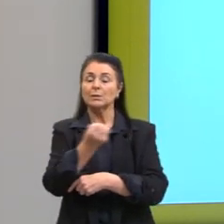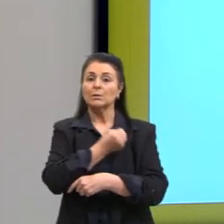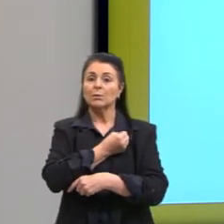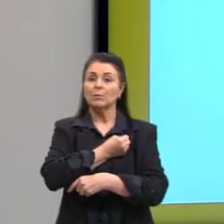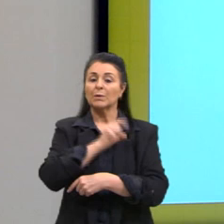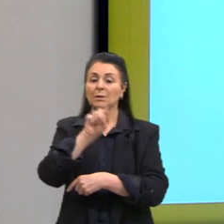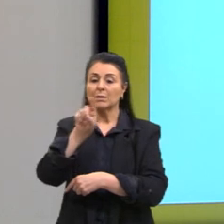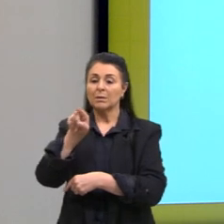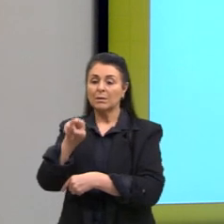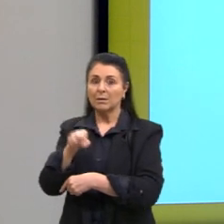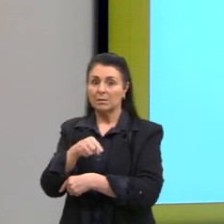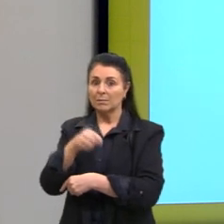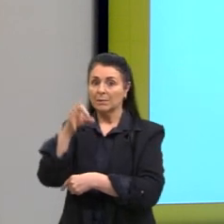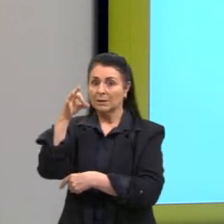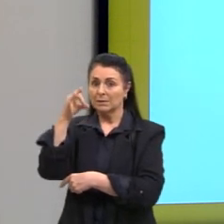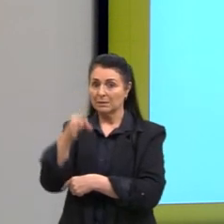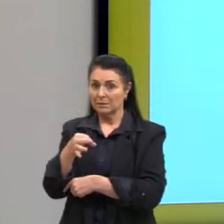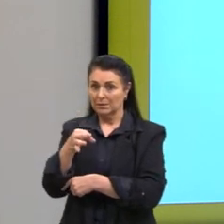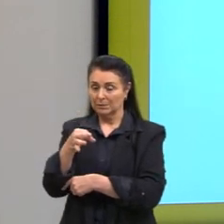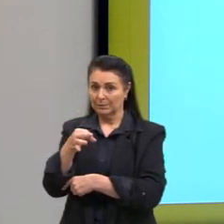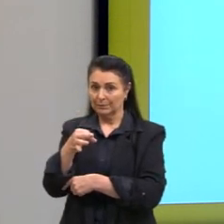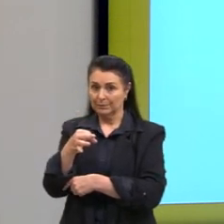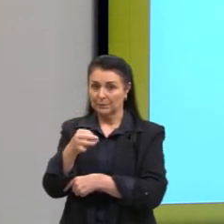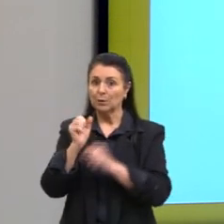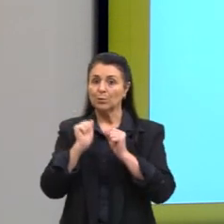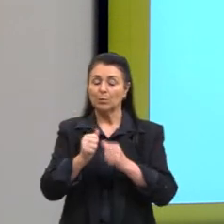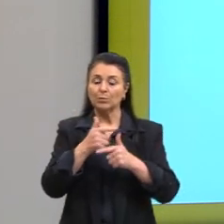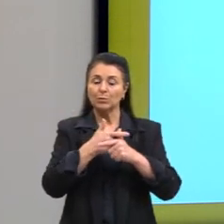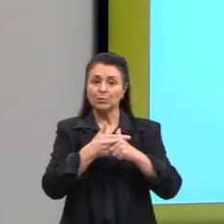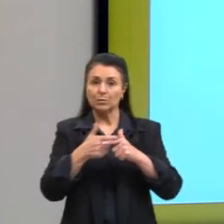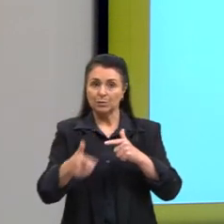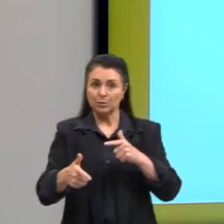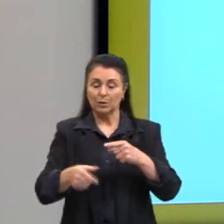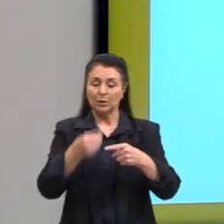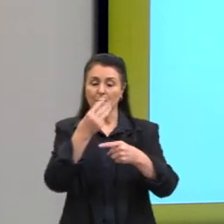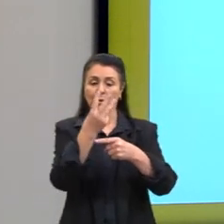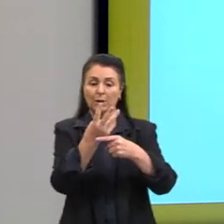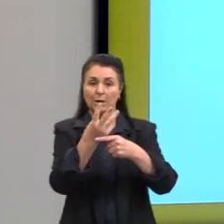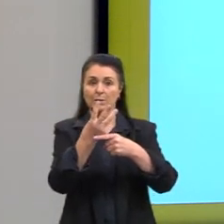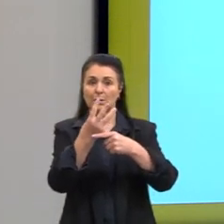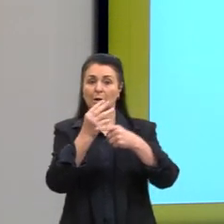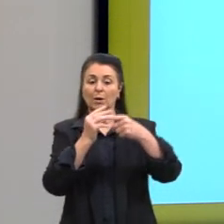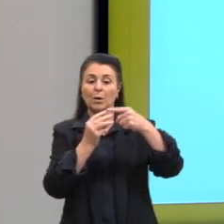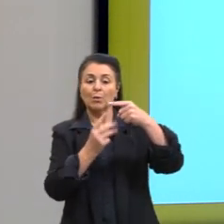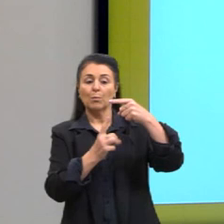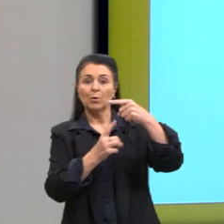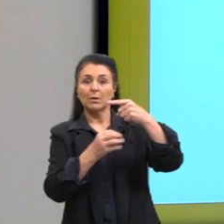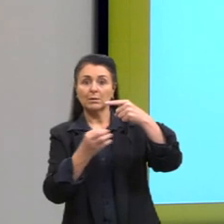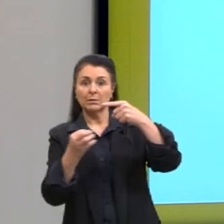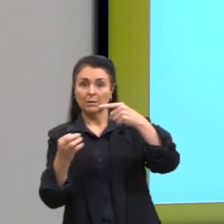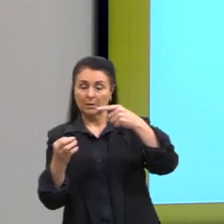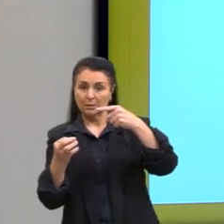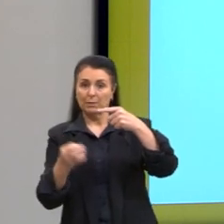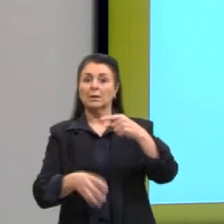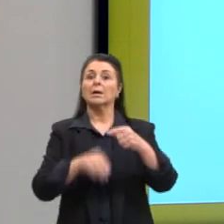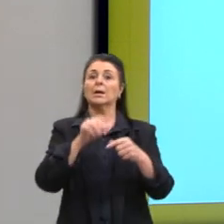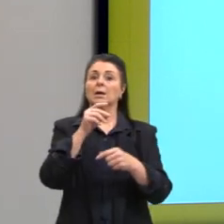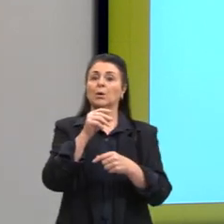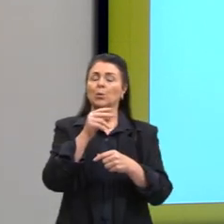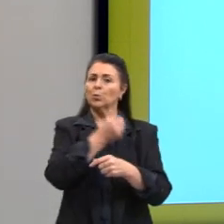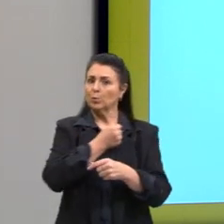Ou seja, há uma exatidão. Se você pegar e dividir 3 por 100, vai dar exatamente 0,03.